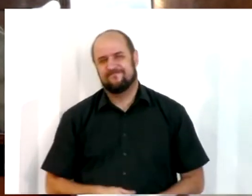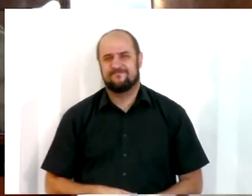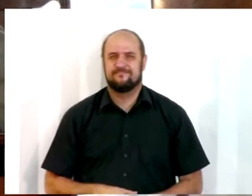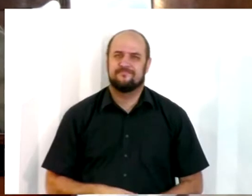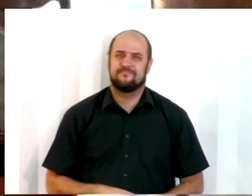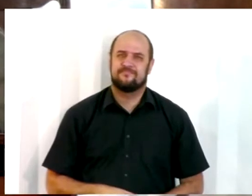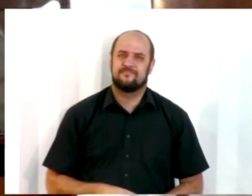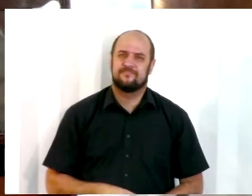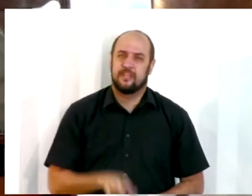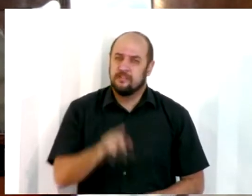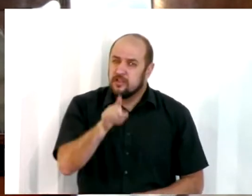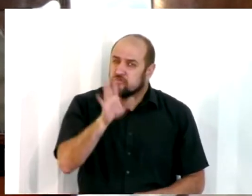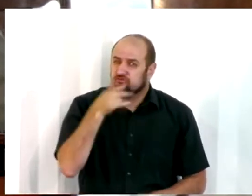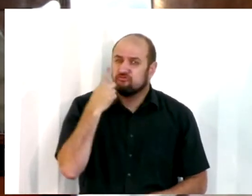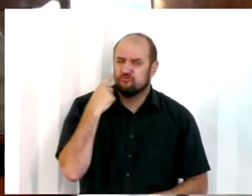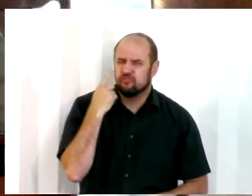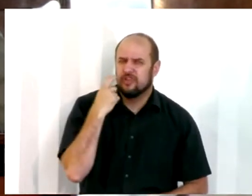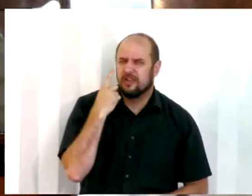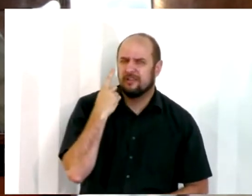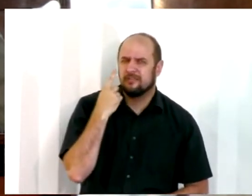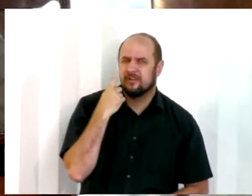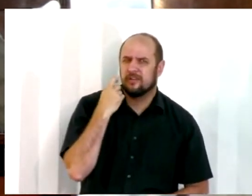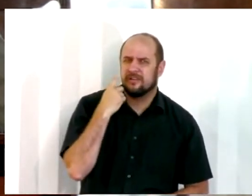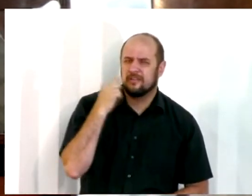mas você já chorou ouvindo a voz de Deus?